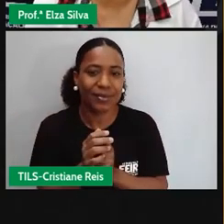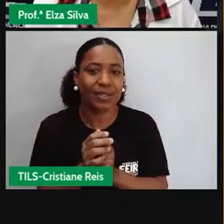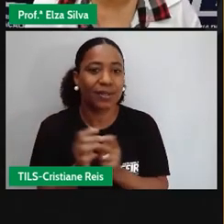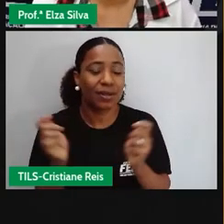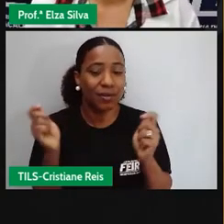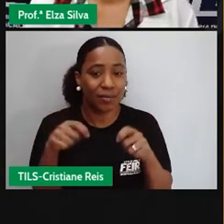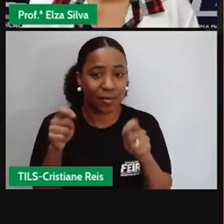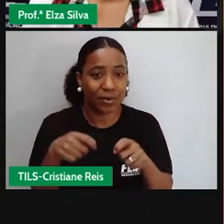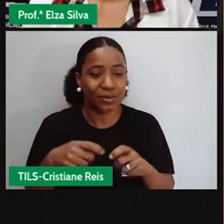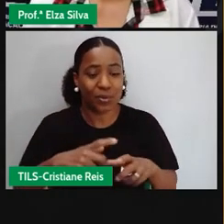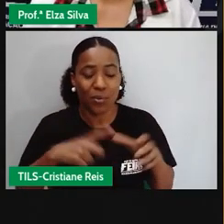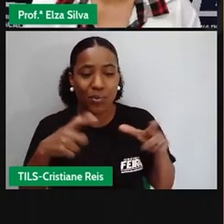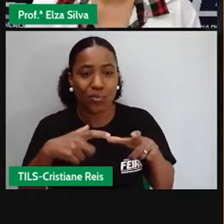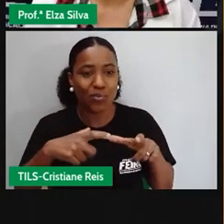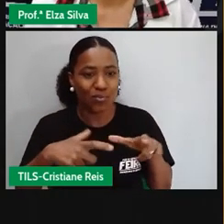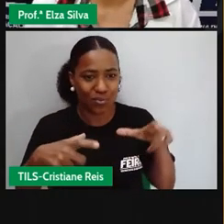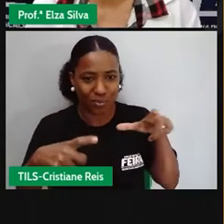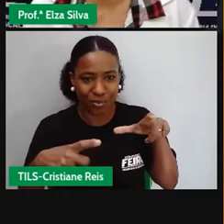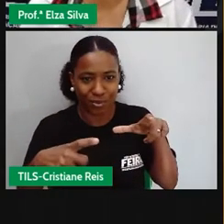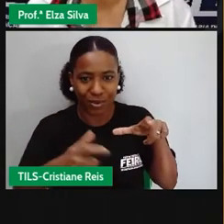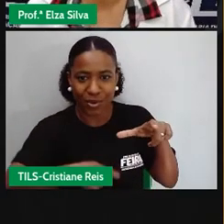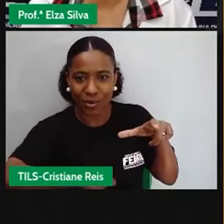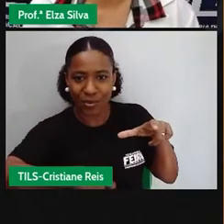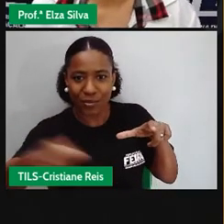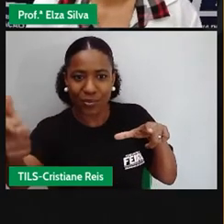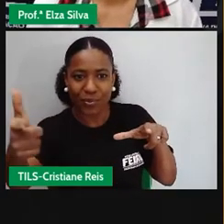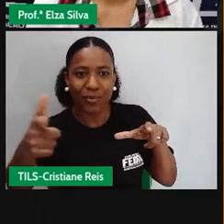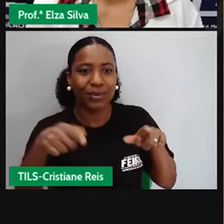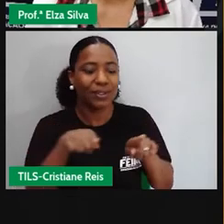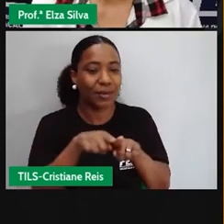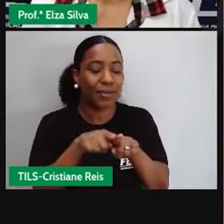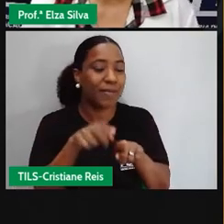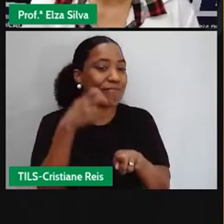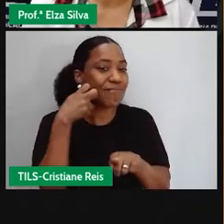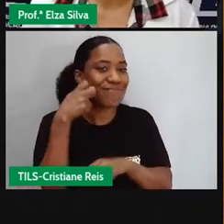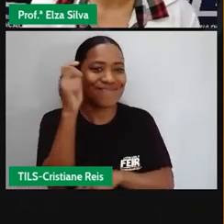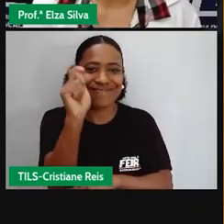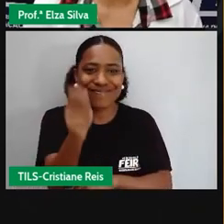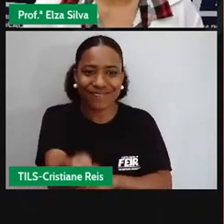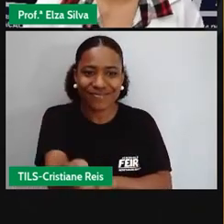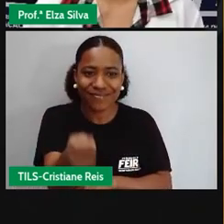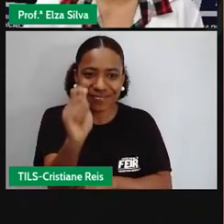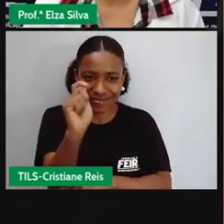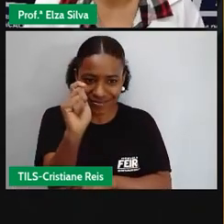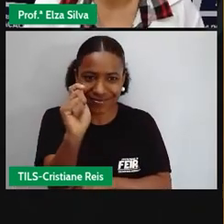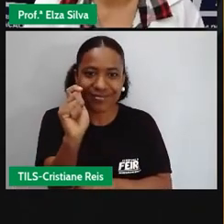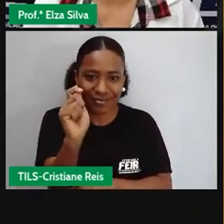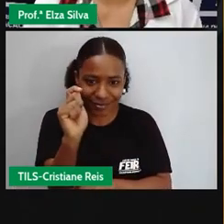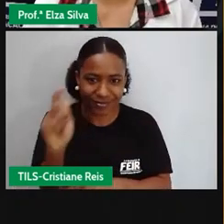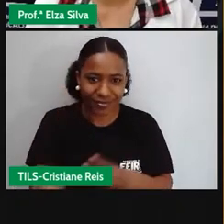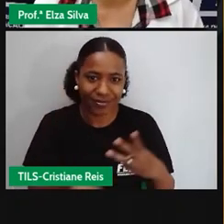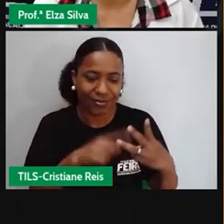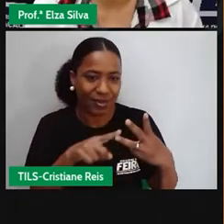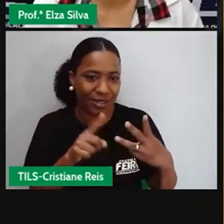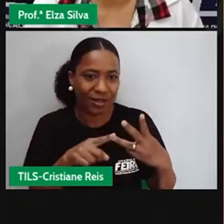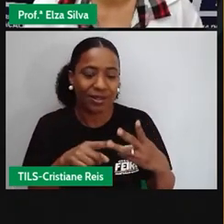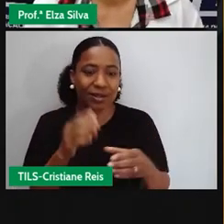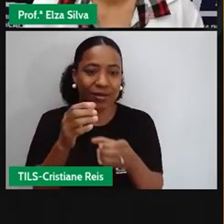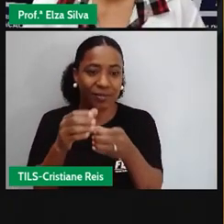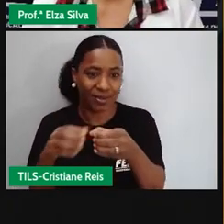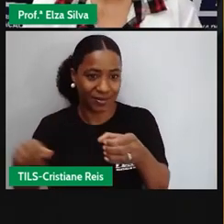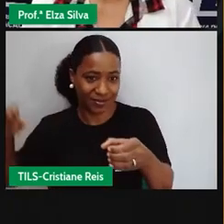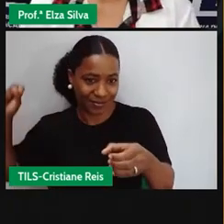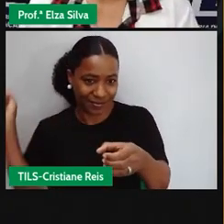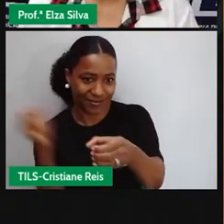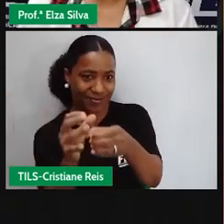jogo da regola. Fishing Game, que é a pescaria. Que é Knock Down, que é o tomba-lata, derruba-lata.